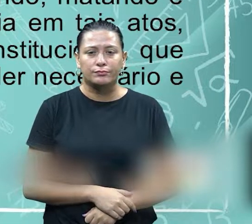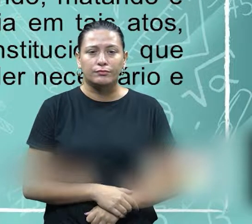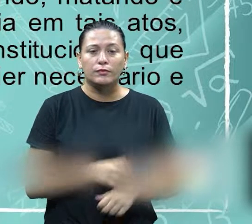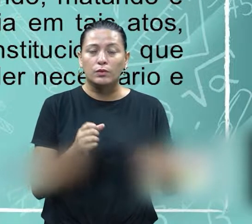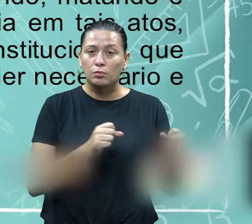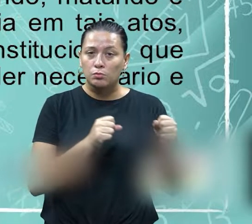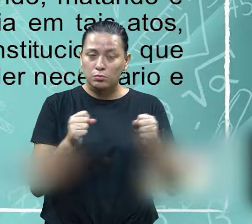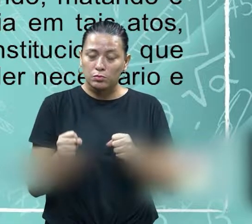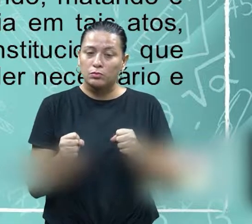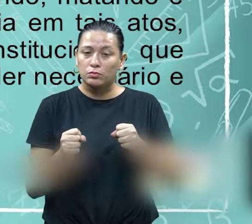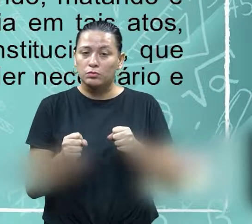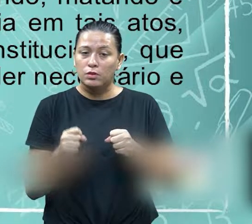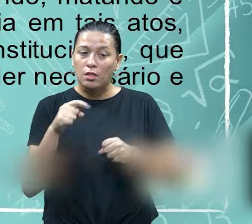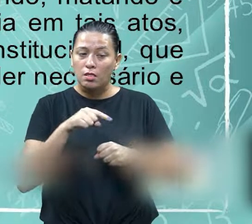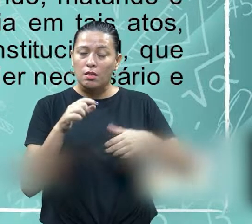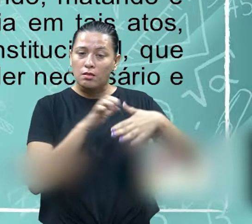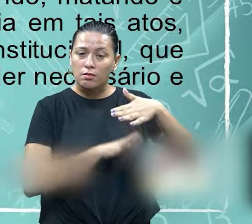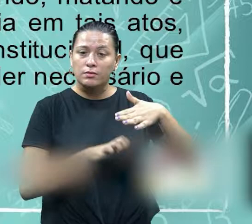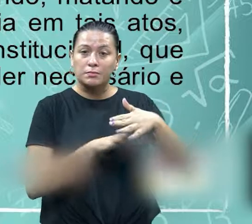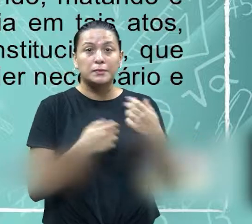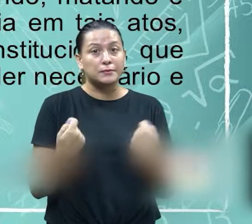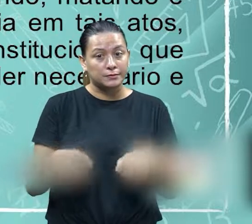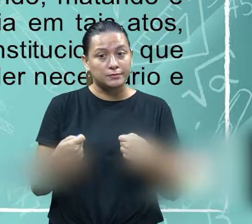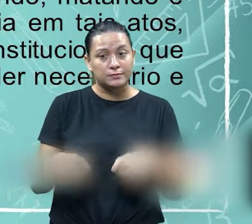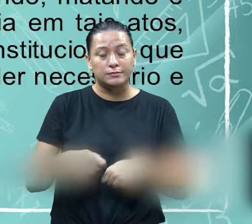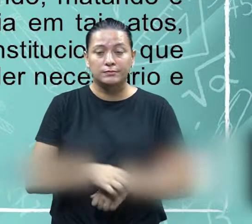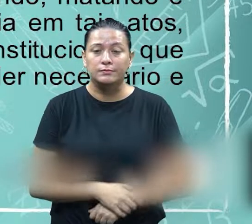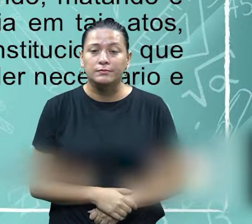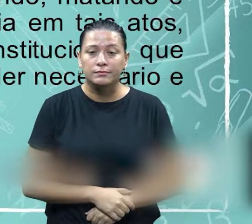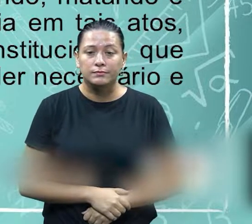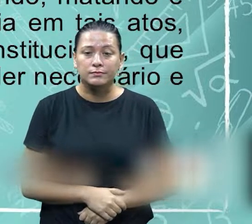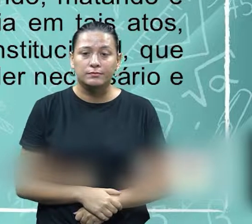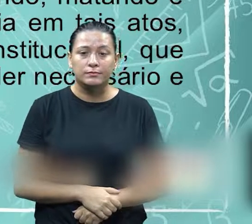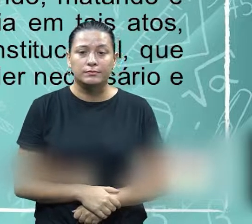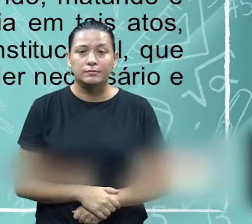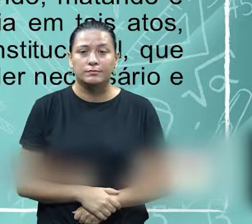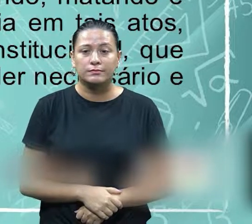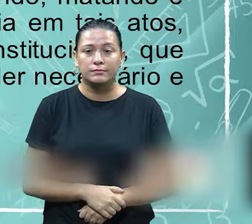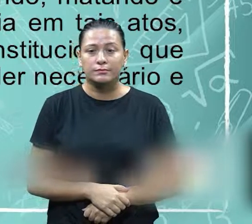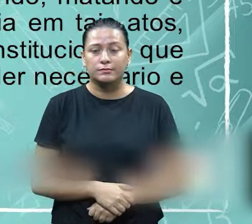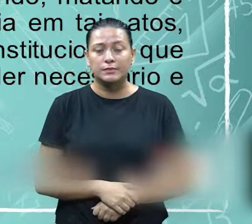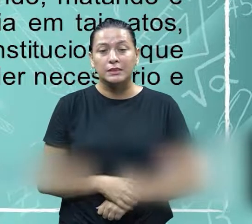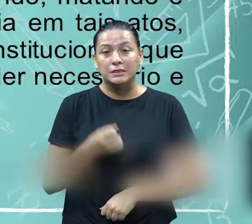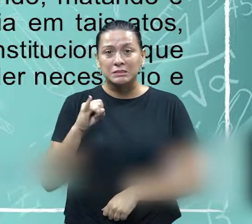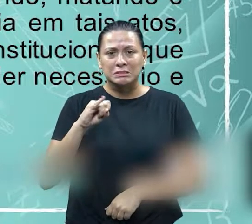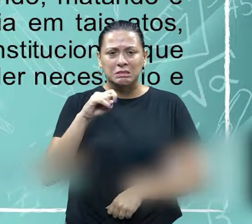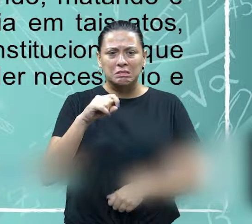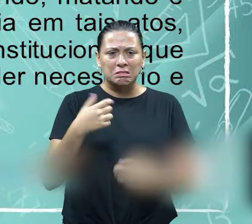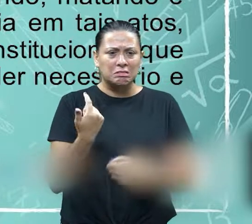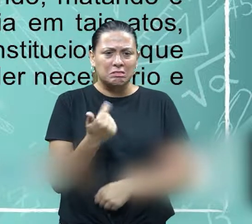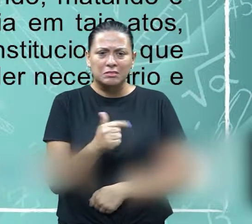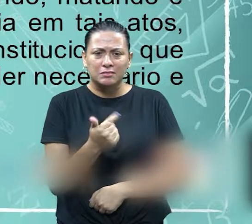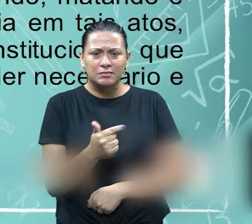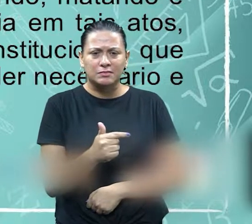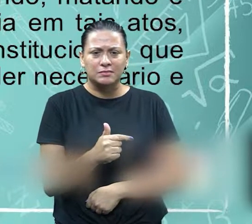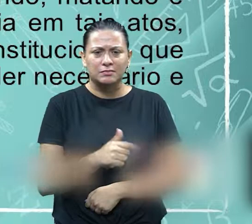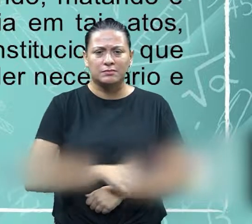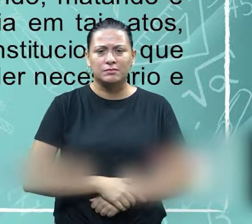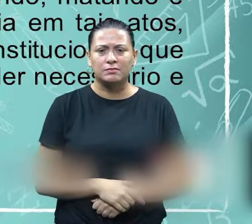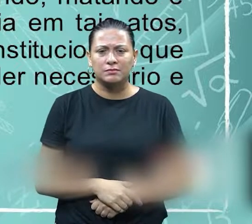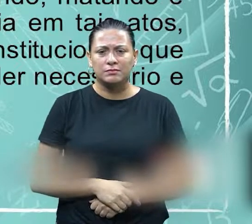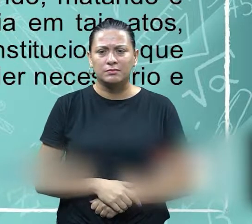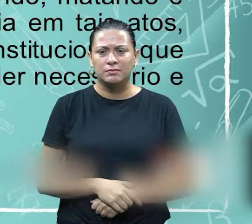instituições nas instituições ele é necessário porque veja só sem ele as coisas elas elas